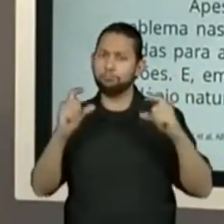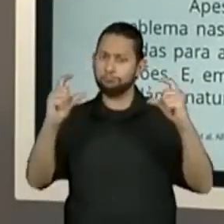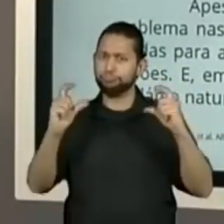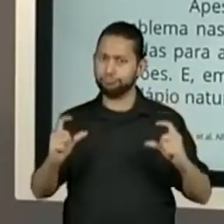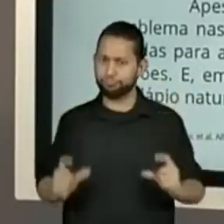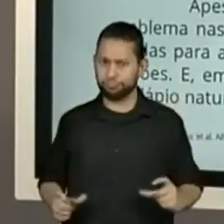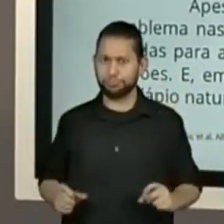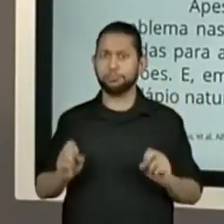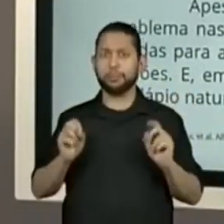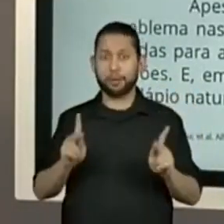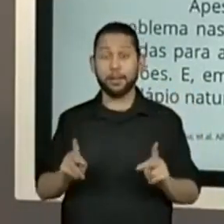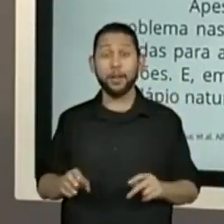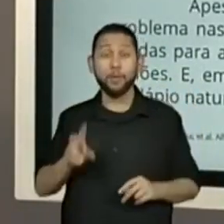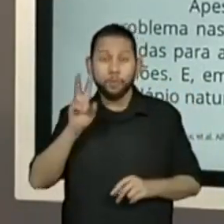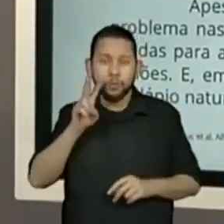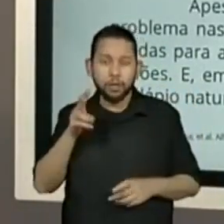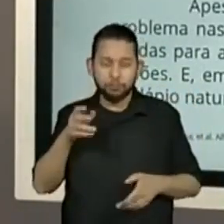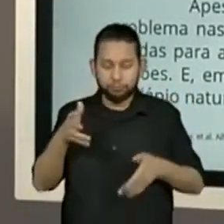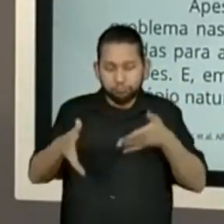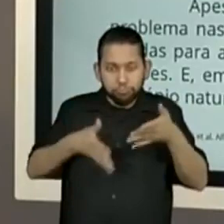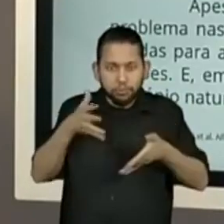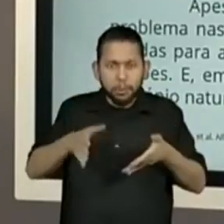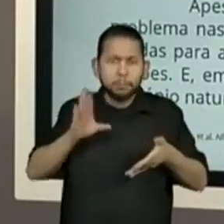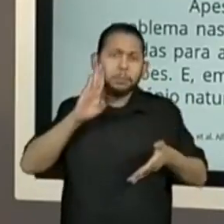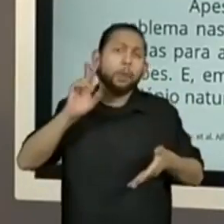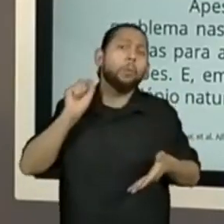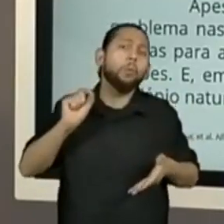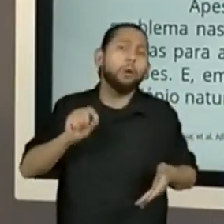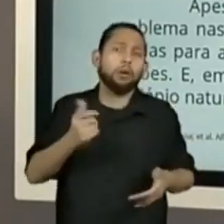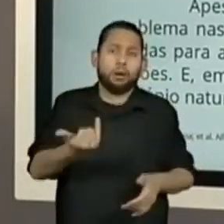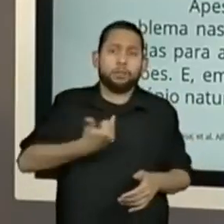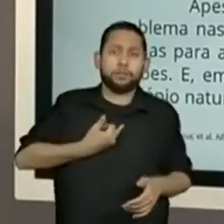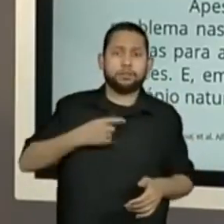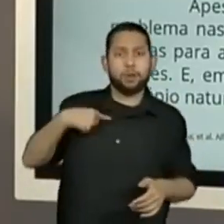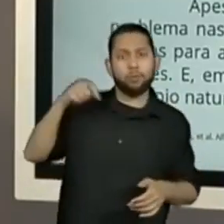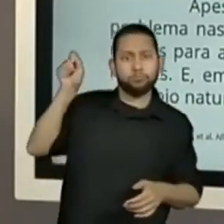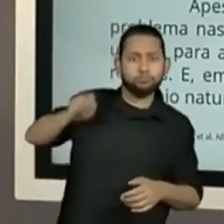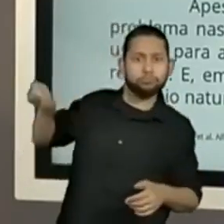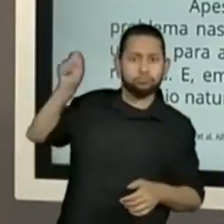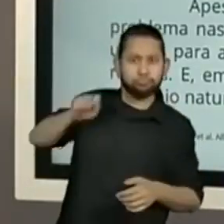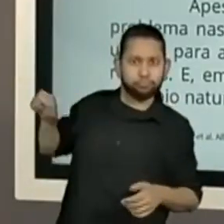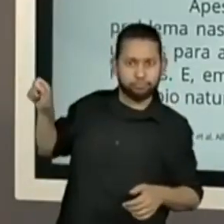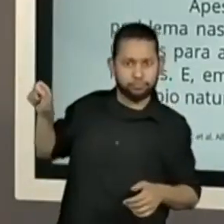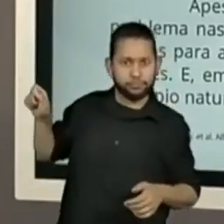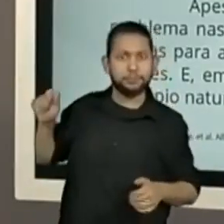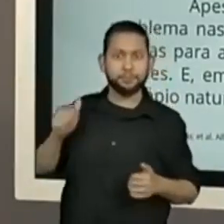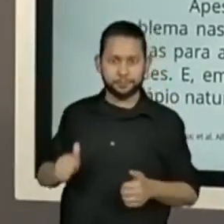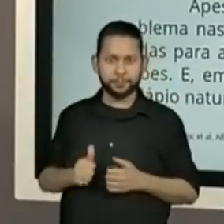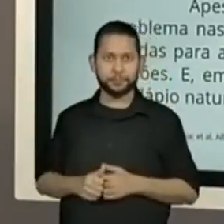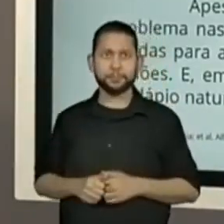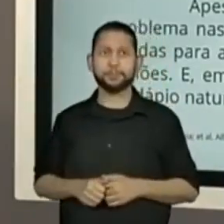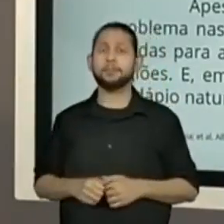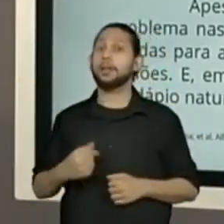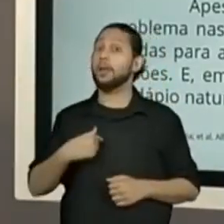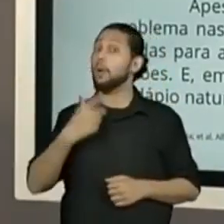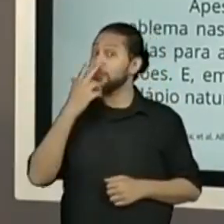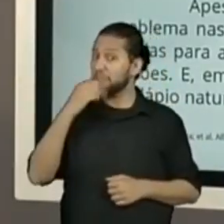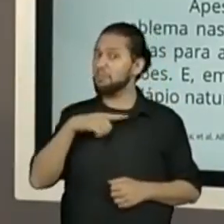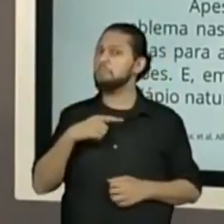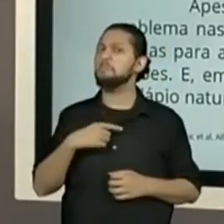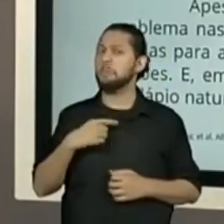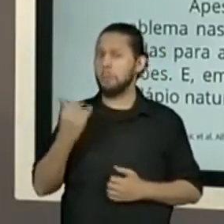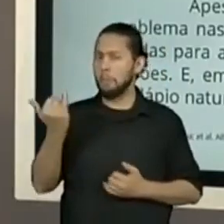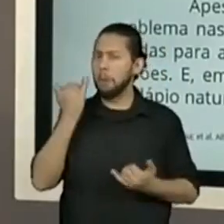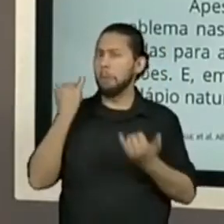destacando aí as principais informações. Eu já realizei a leitura desse primeiro parágrafo, e eu achei que tem várias informações